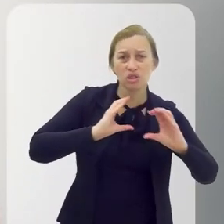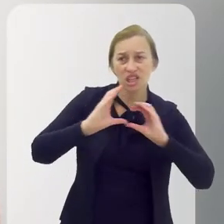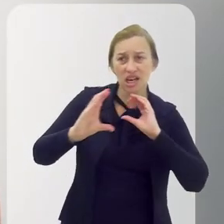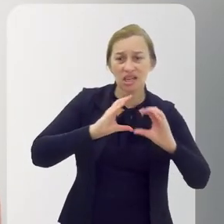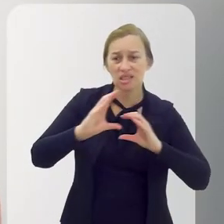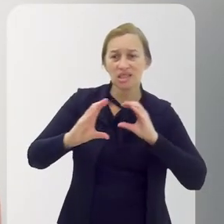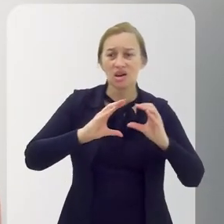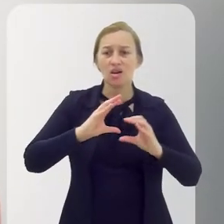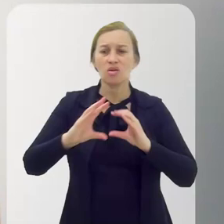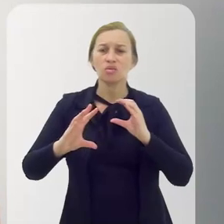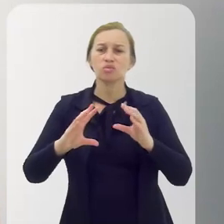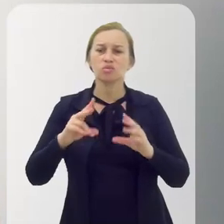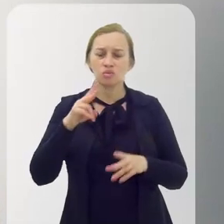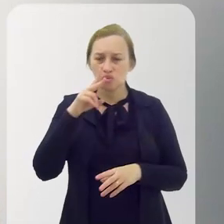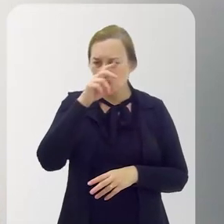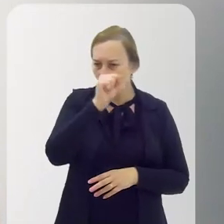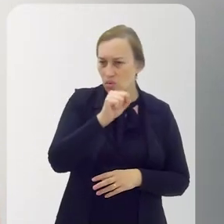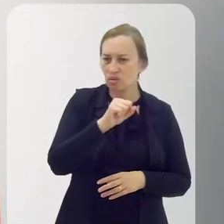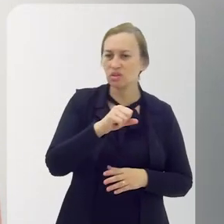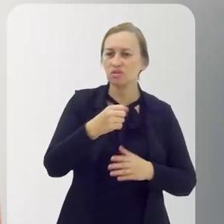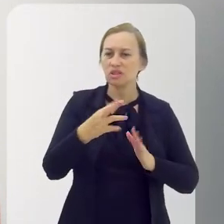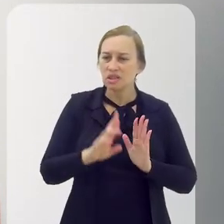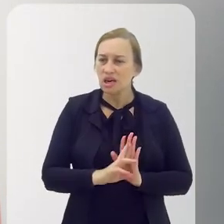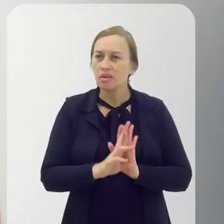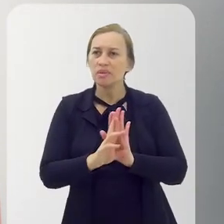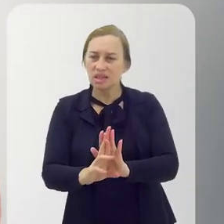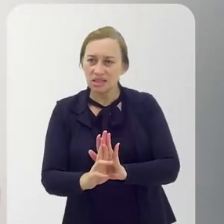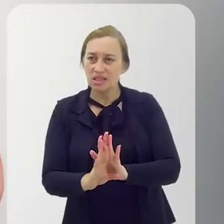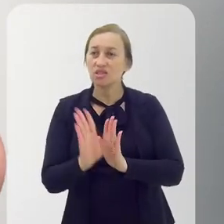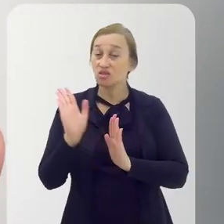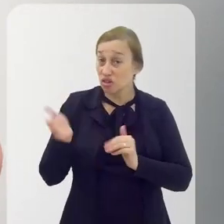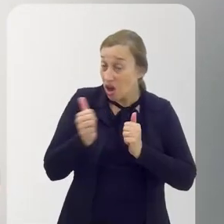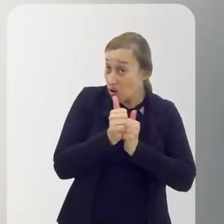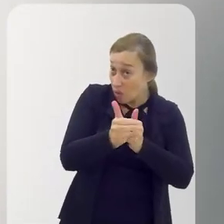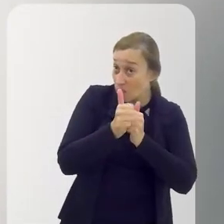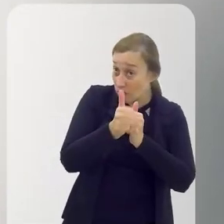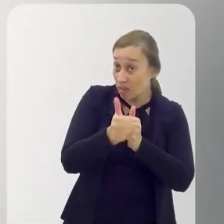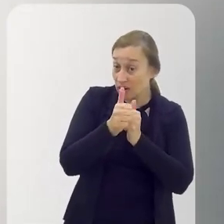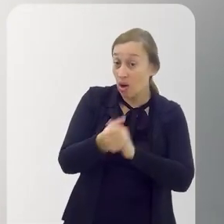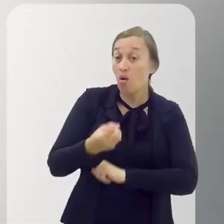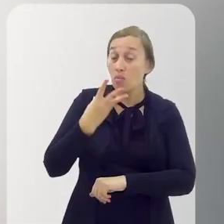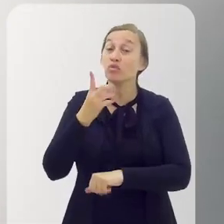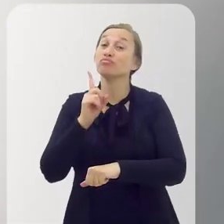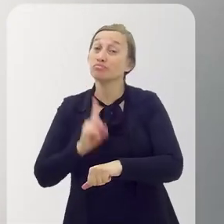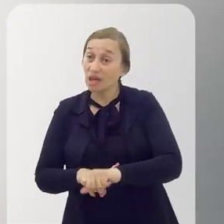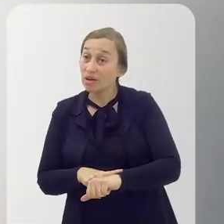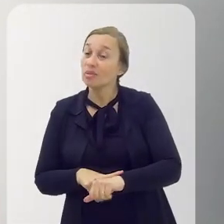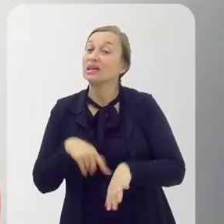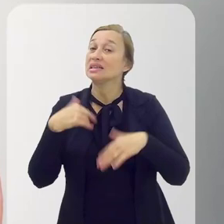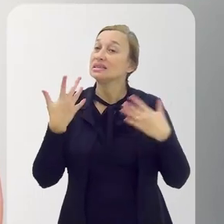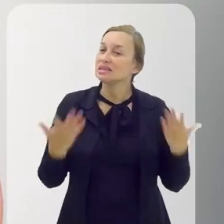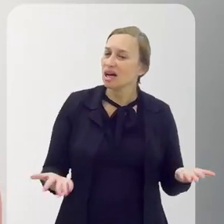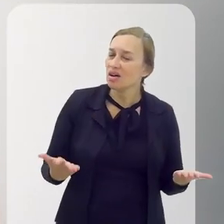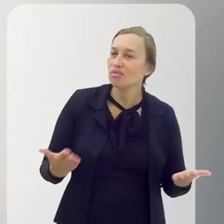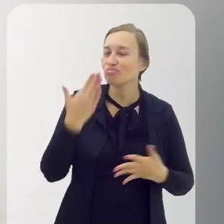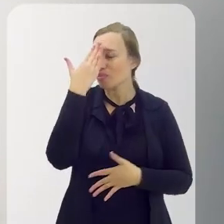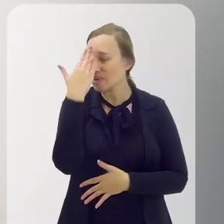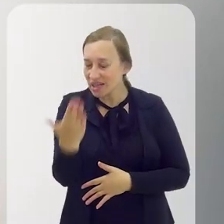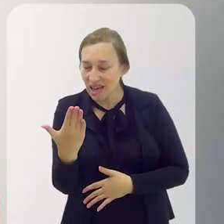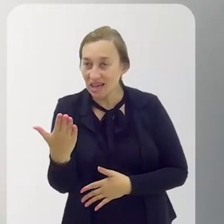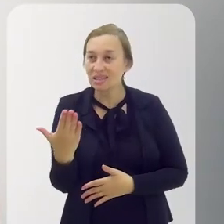força, toda a comunicação que envolve, como você apresenta. Isso eu já acompanho há um tempo.